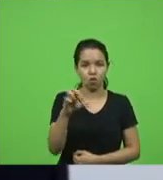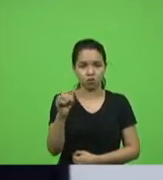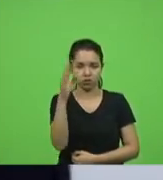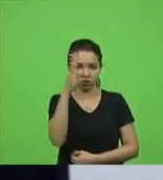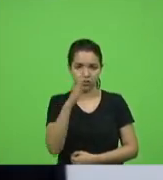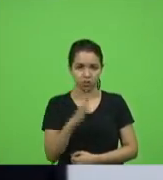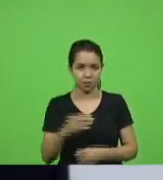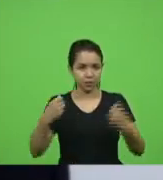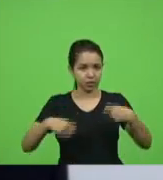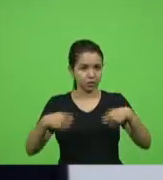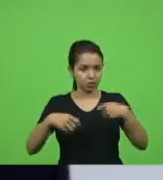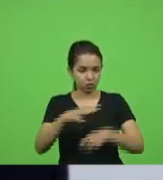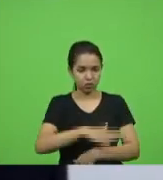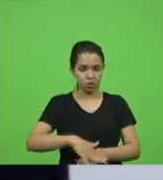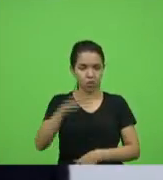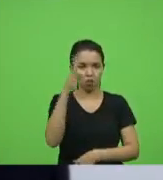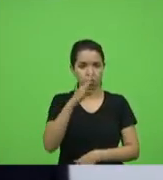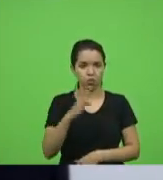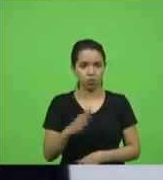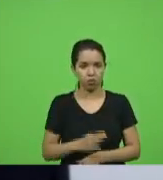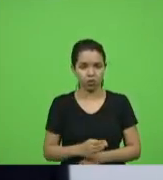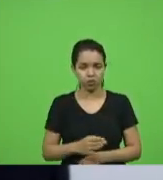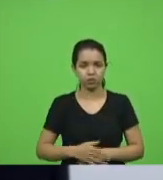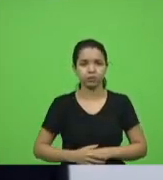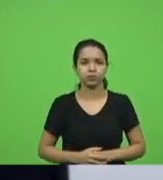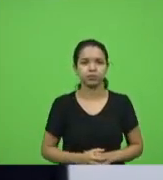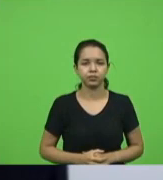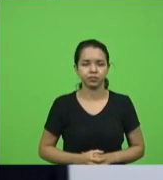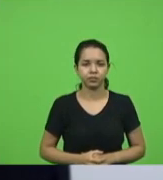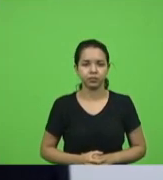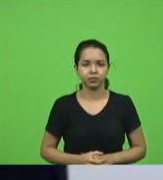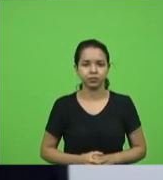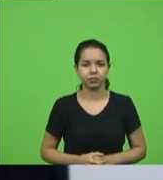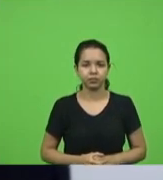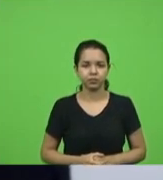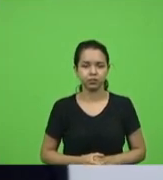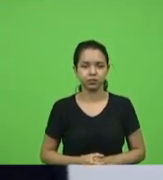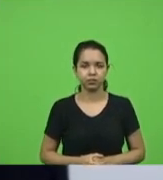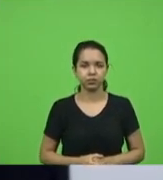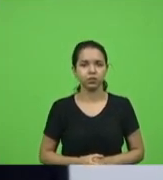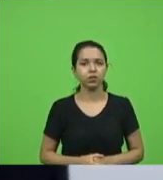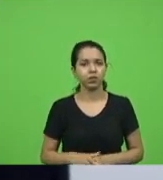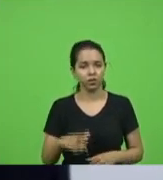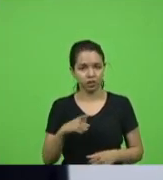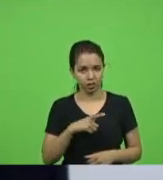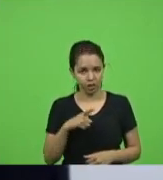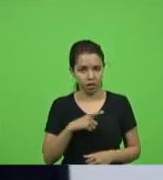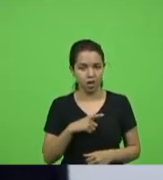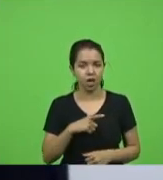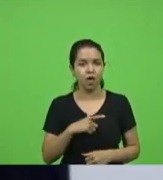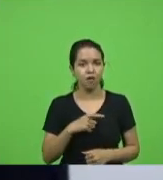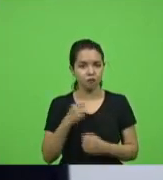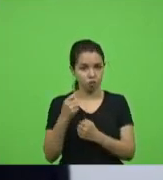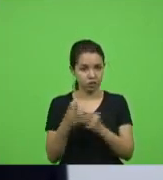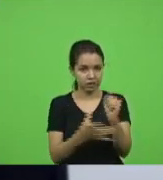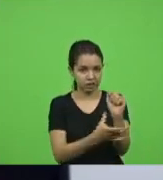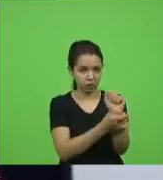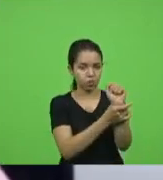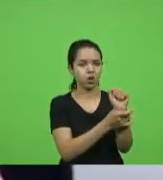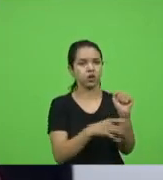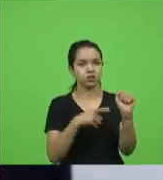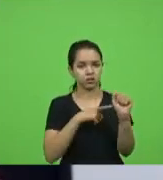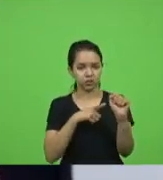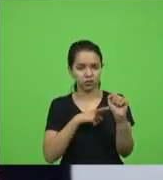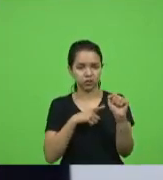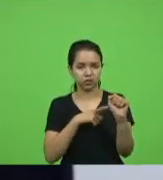em todo o país que não tem de onde tirar existe a Força Nacional de Segurança que